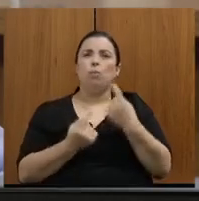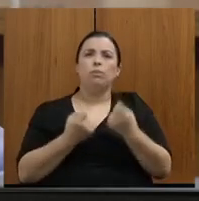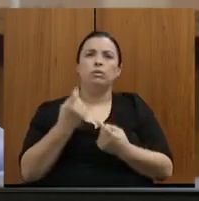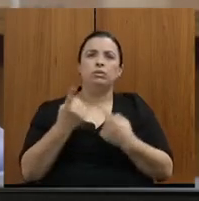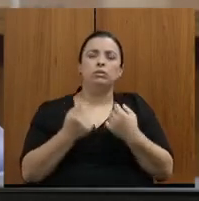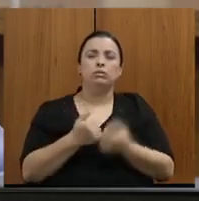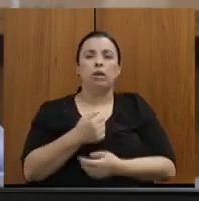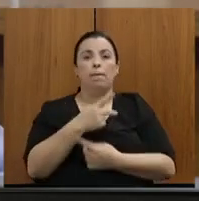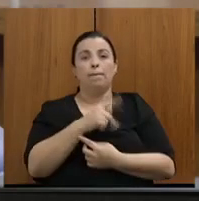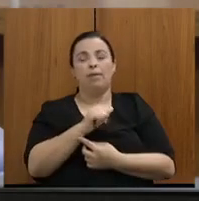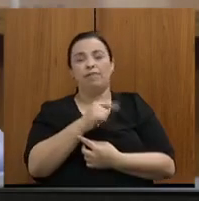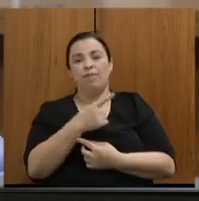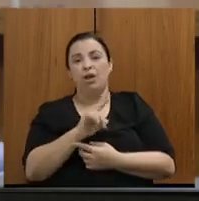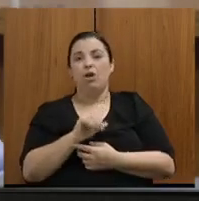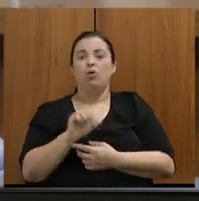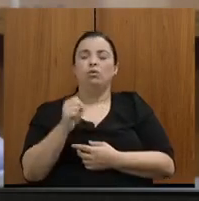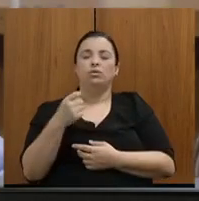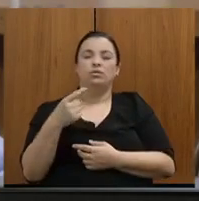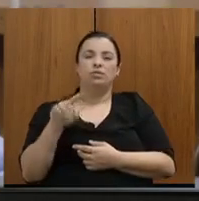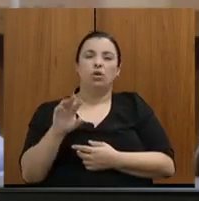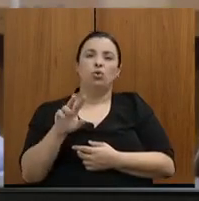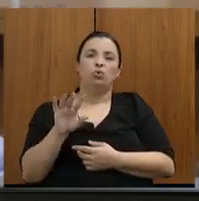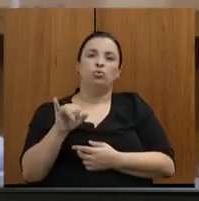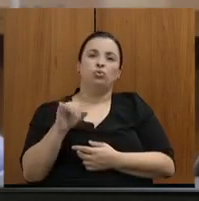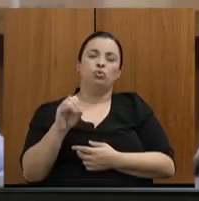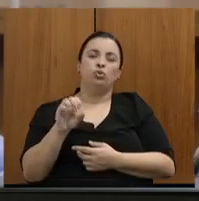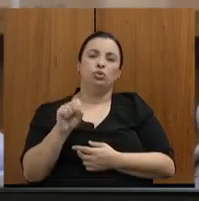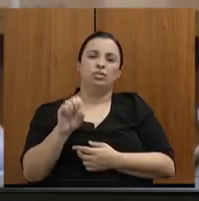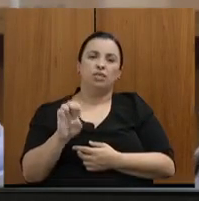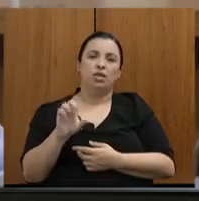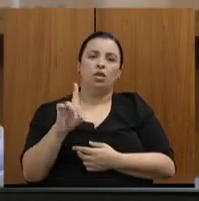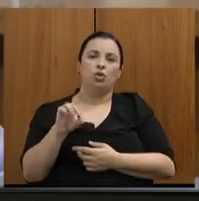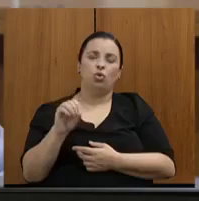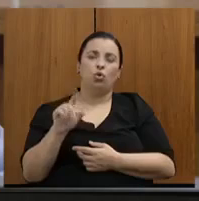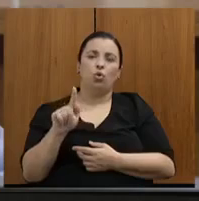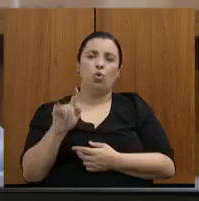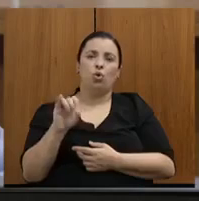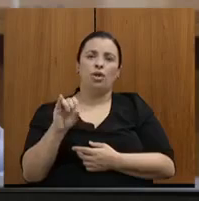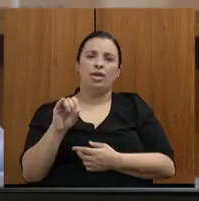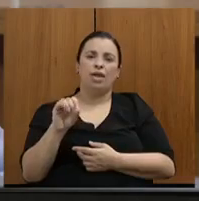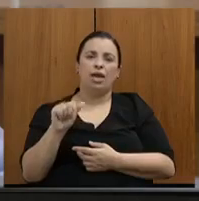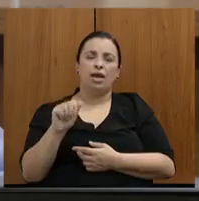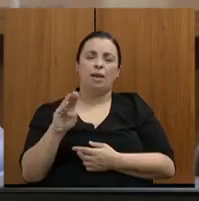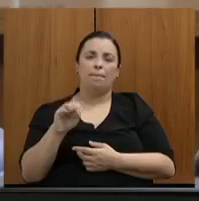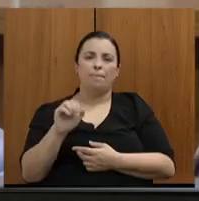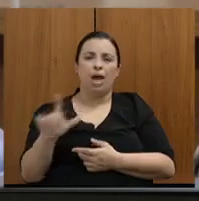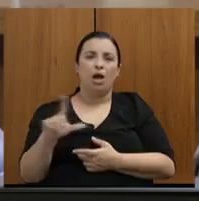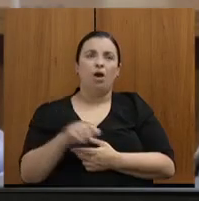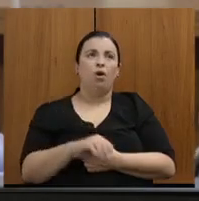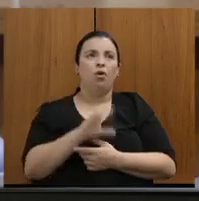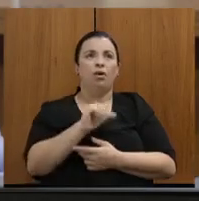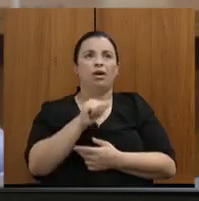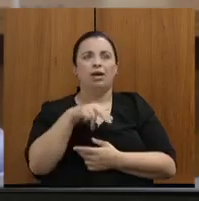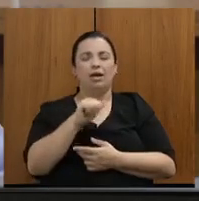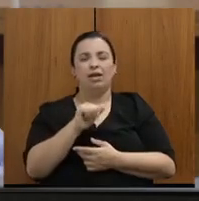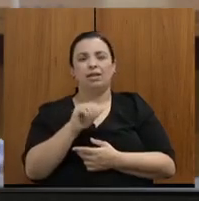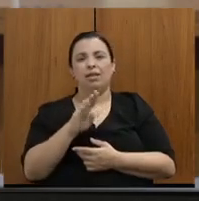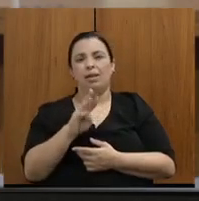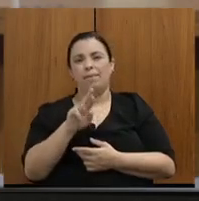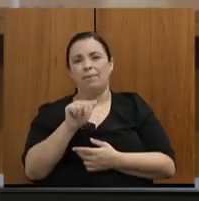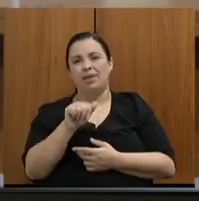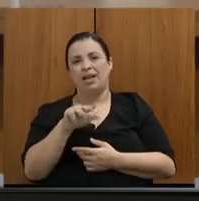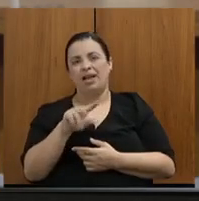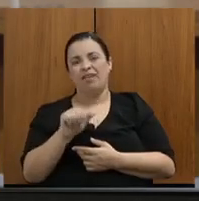Pavão, São José do Goiabau, Canabrava, com o Ribeirão Cachorro, ali na ponte do Ribeirão Cachorro, Rio